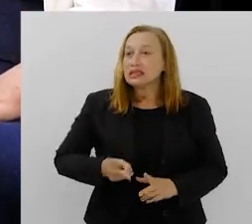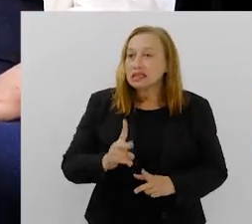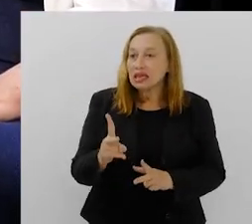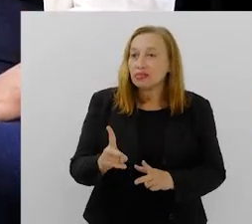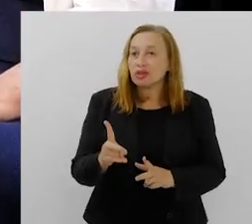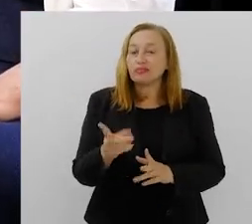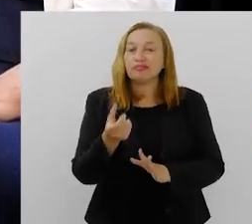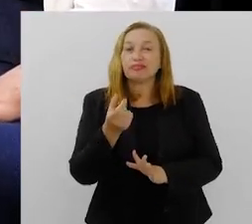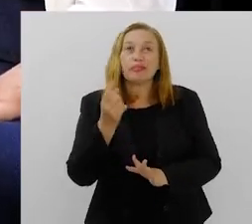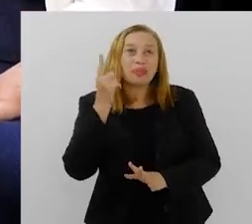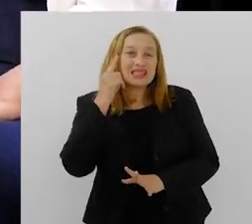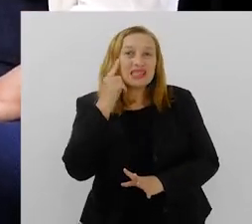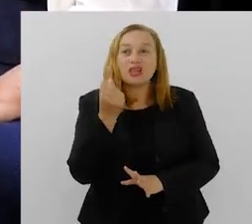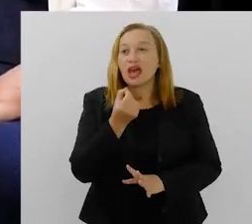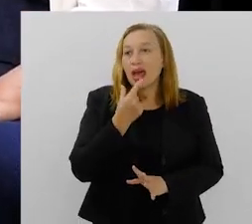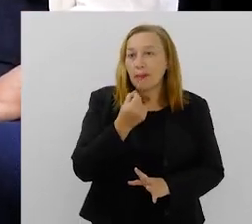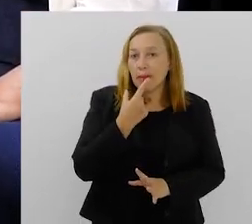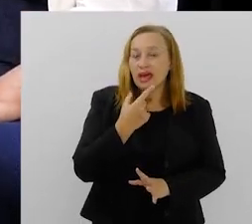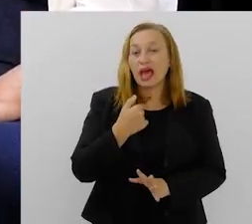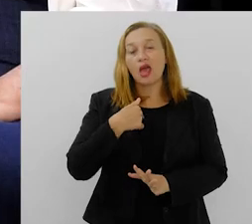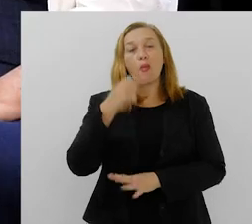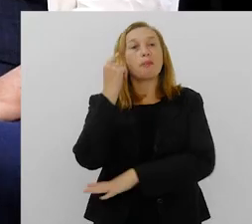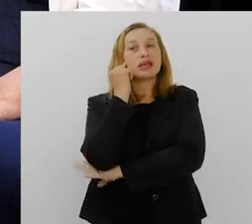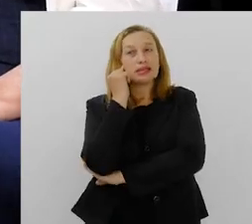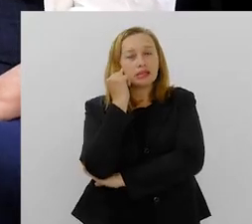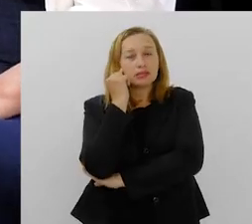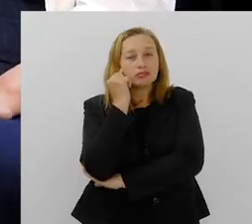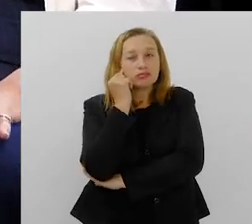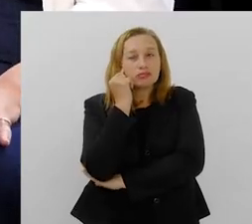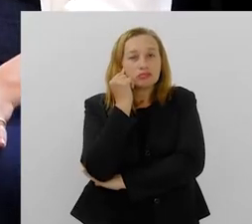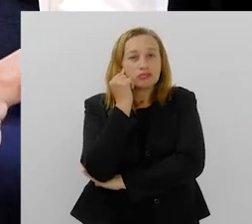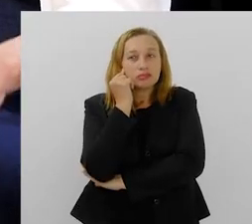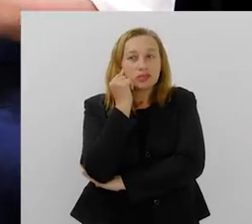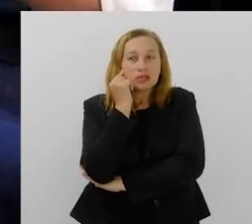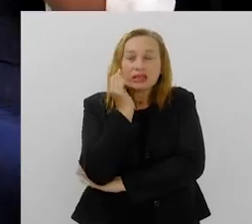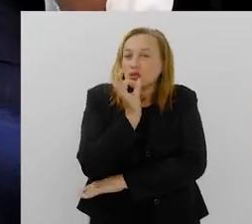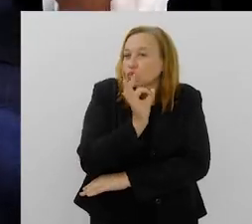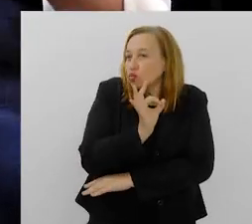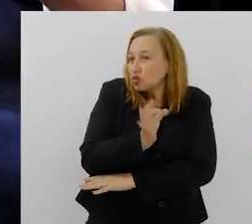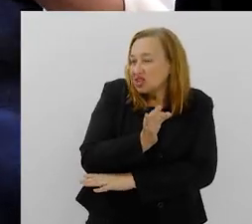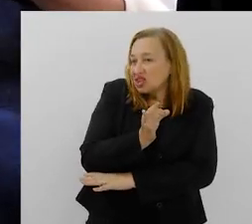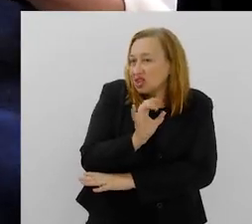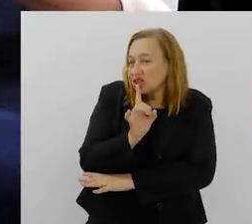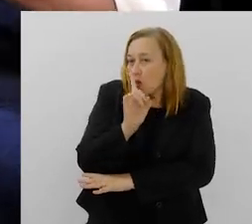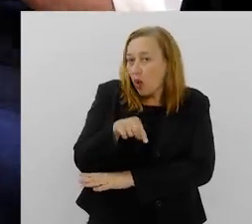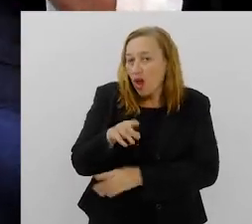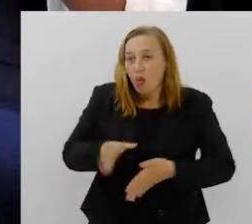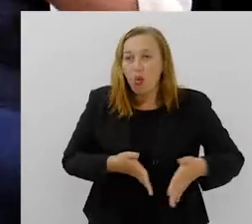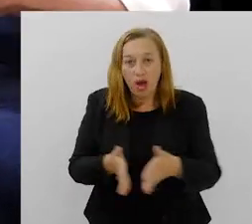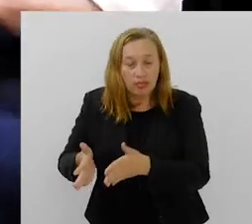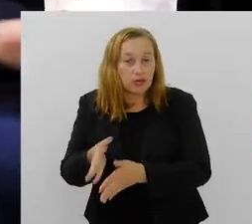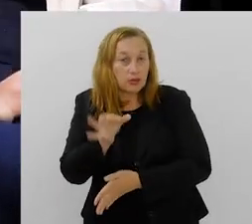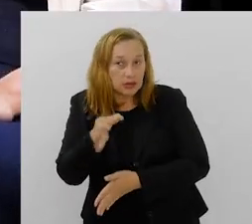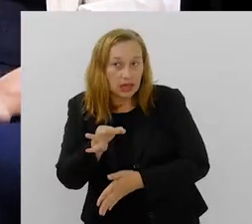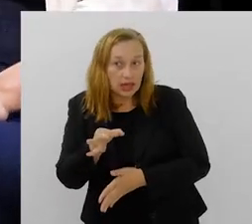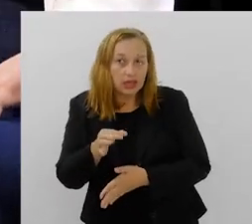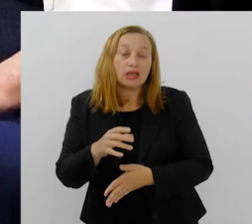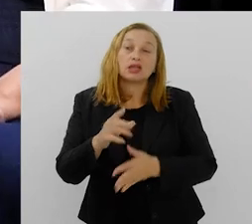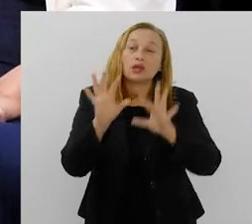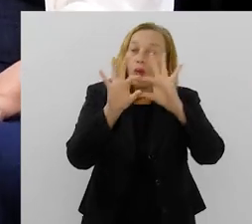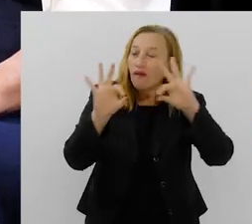medicalização, né? E aí eu fico pensando, para além da óbvia que não é esse o caminho, né? E aí vou